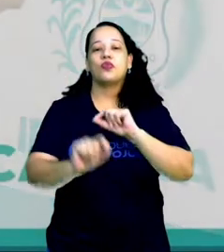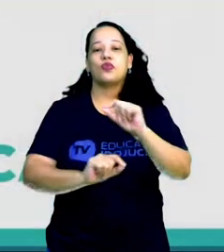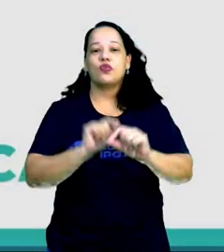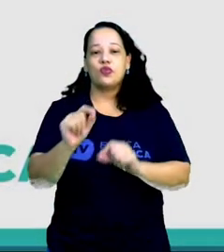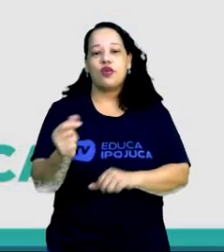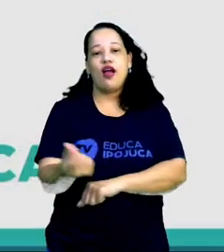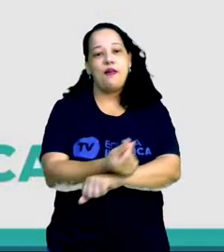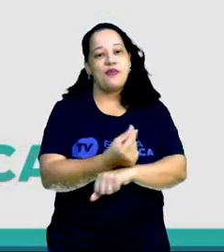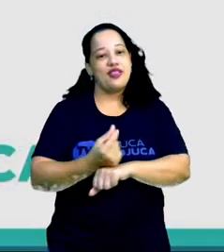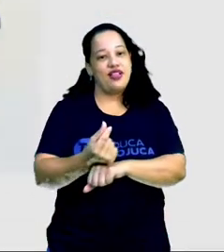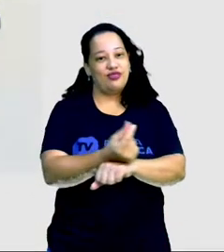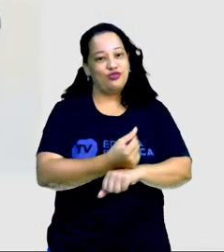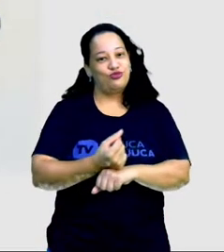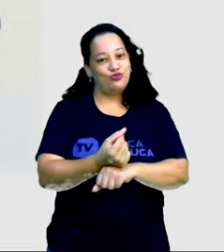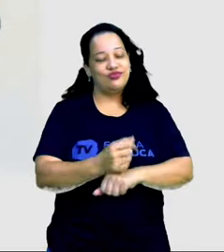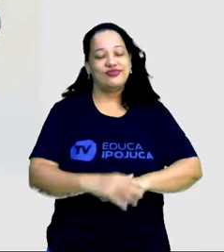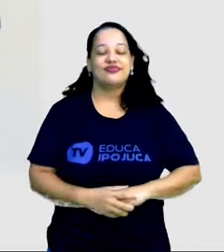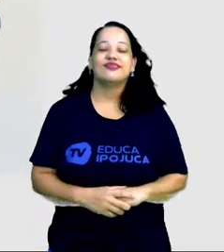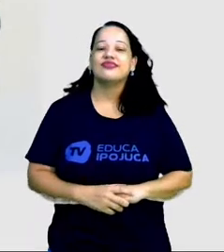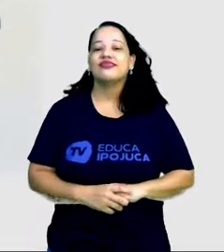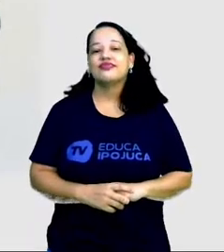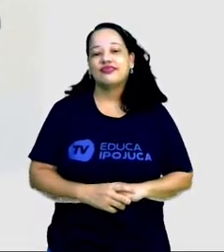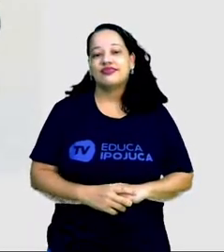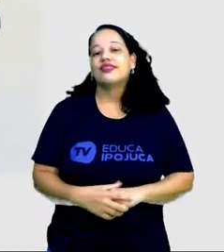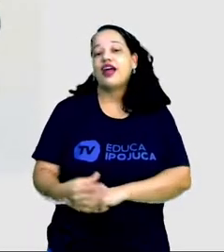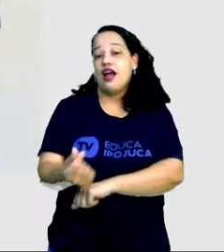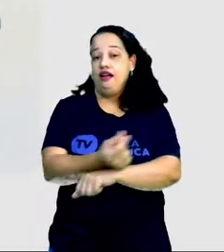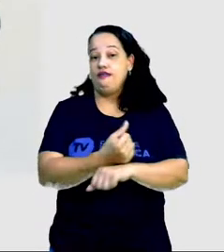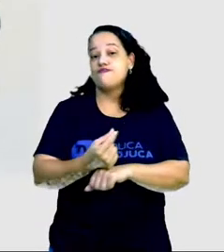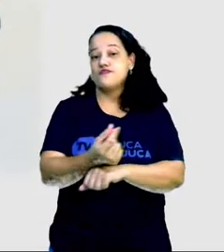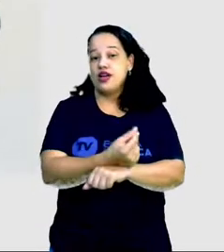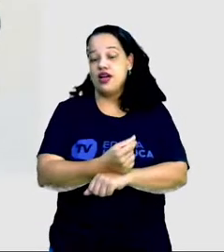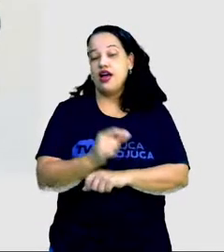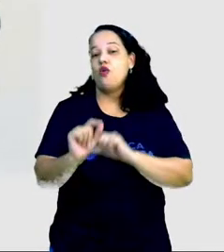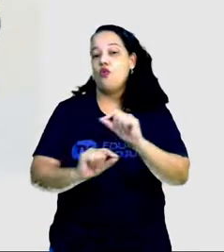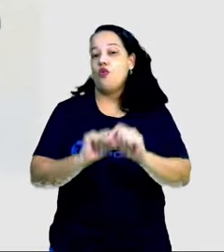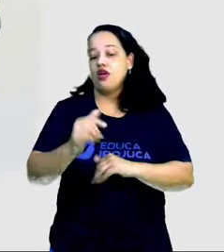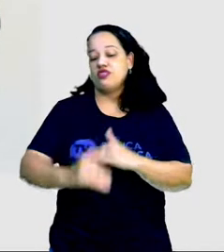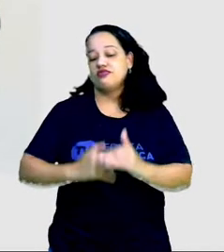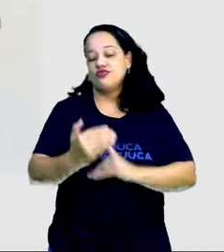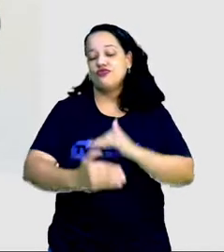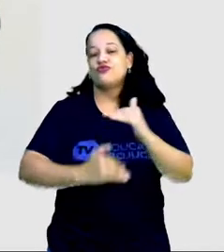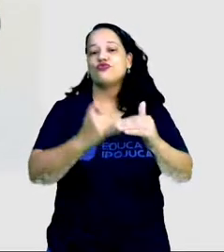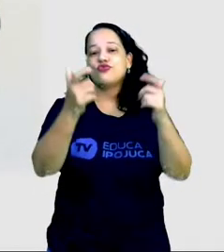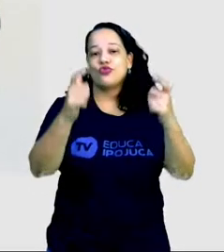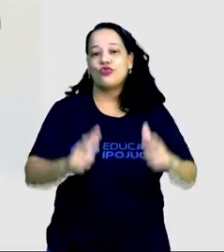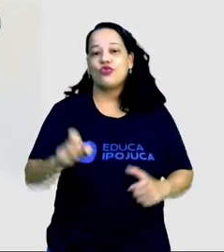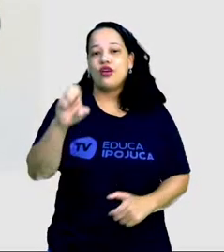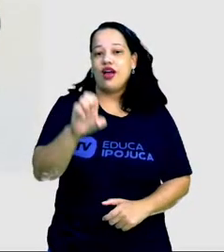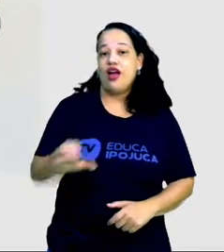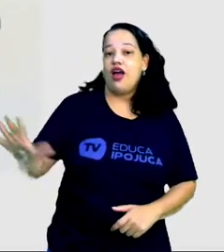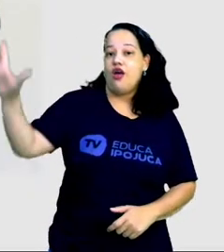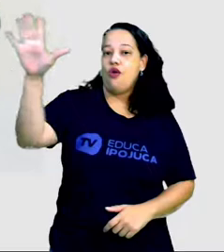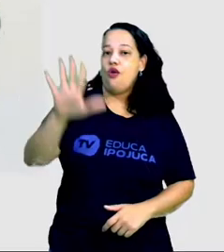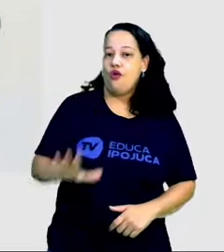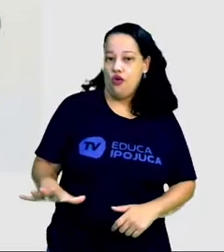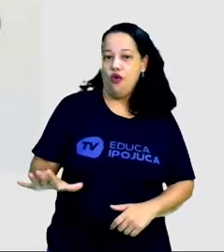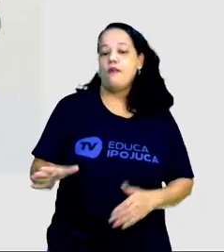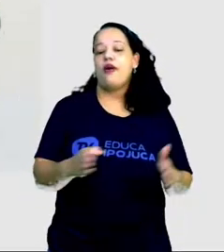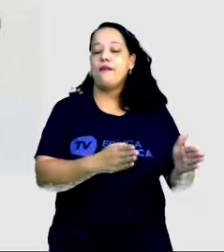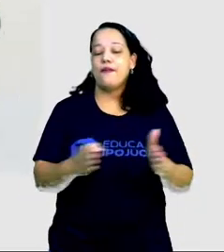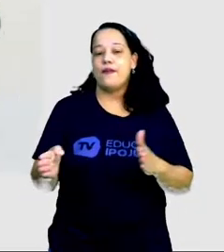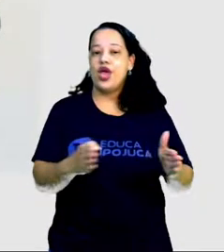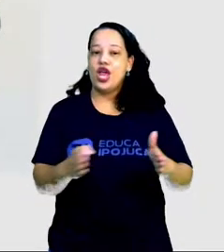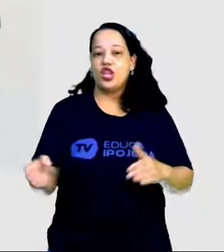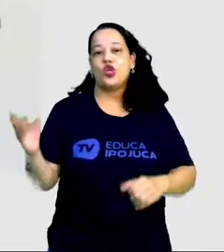capitalismo. O capitalismo desenvolveu-se na Europa durante a Idade Média,